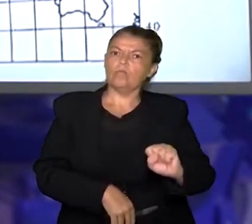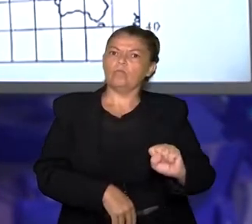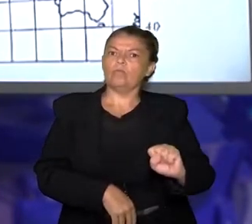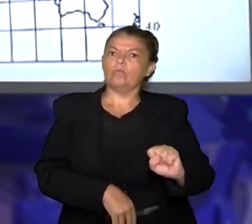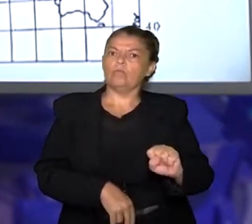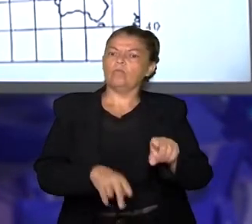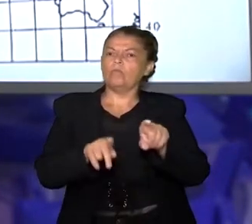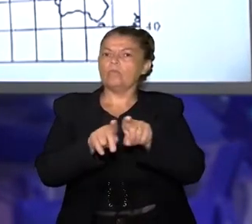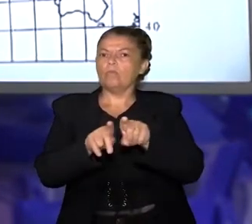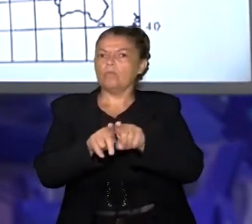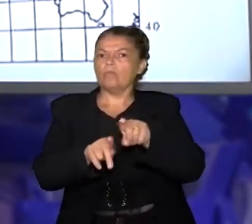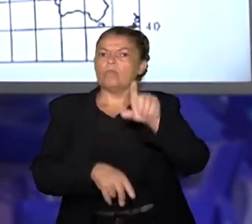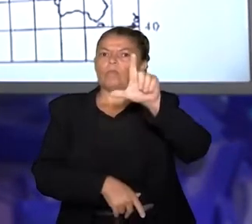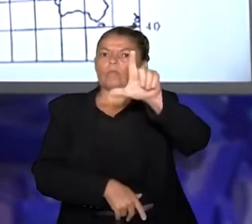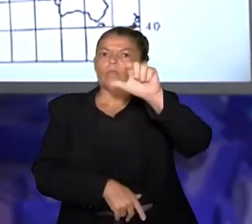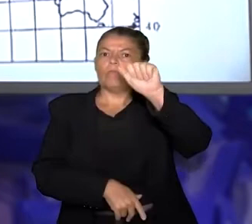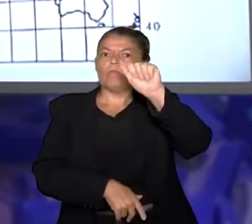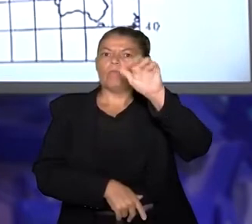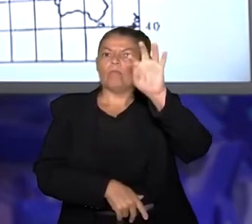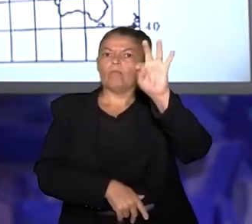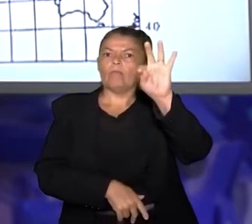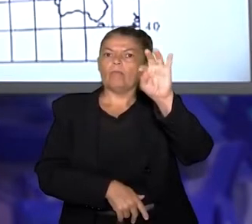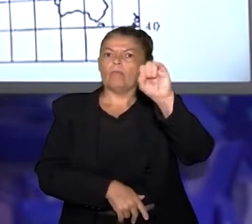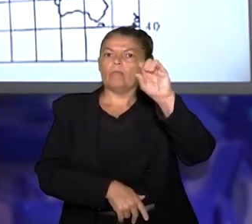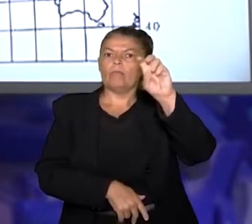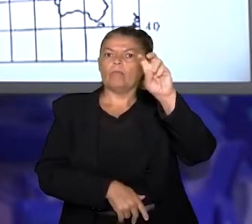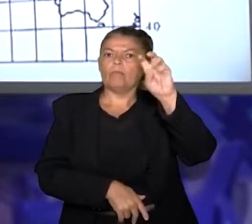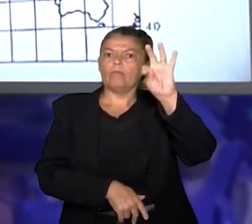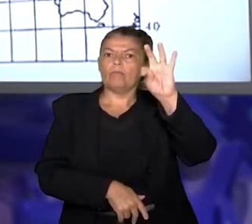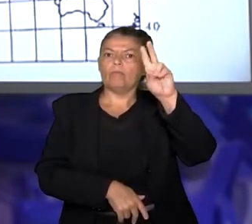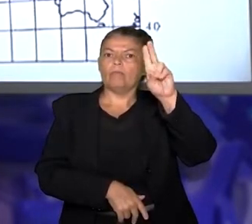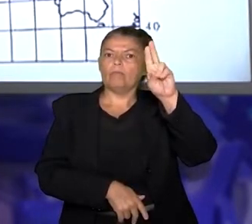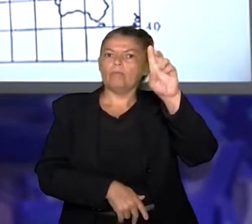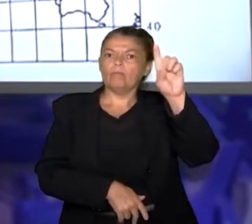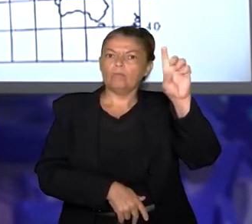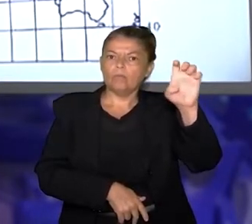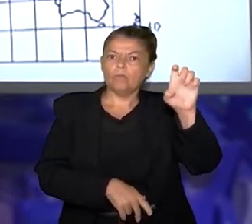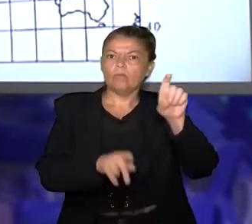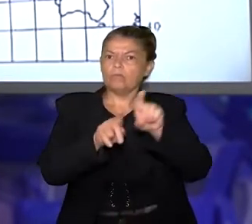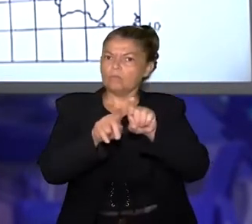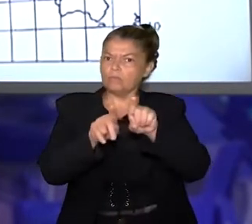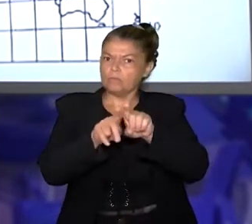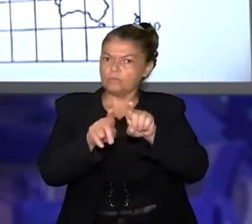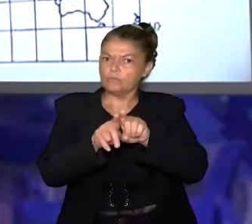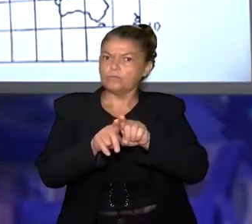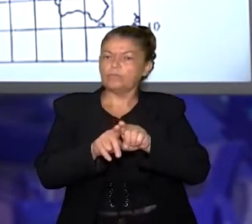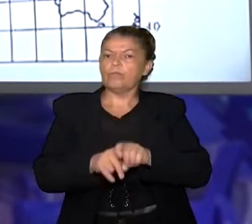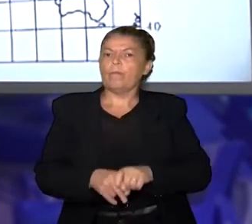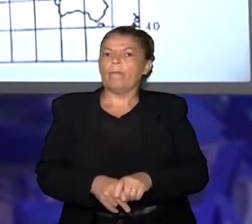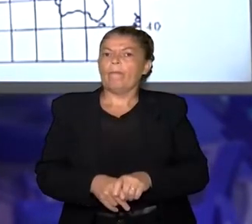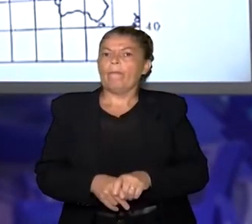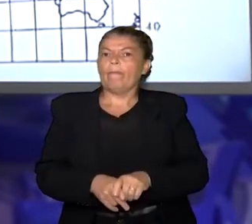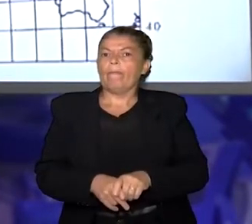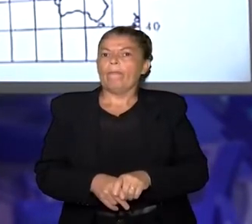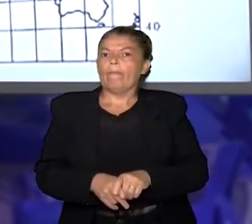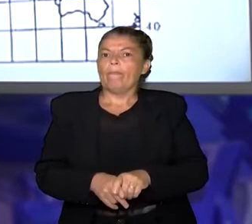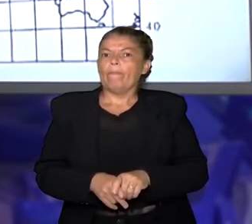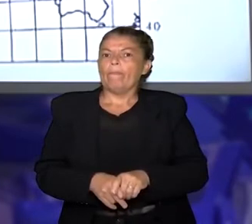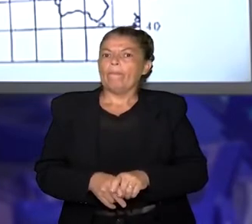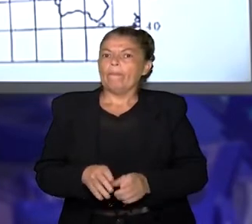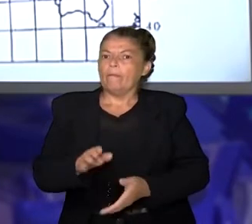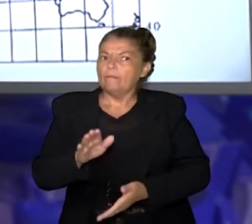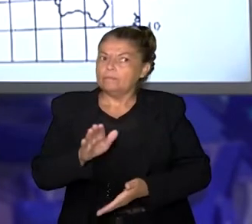trabalha com duas formas. Uma latitude e uma longitude para determinar um local de chegada ou saída. Vamos ver aqui.